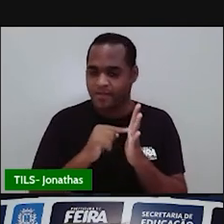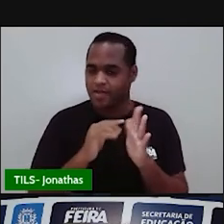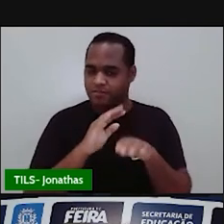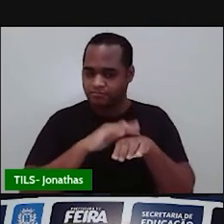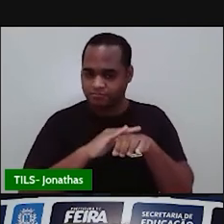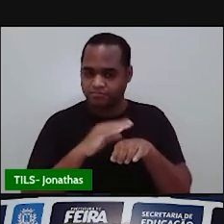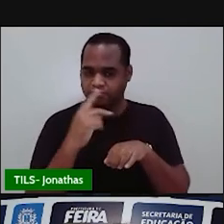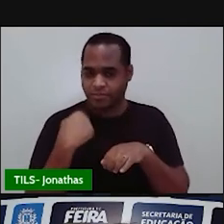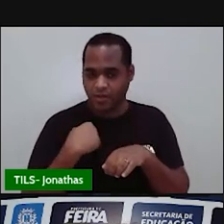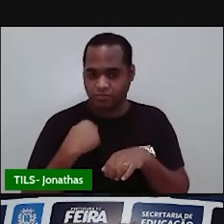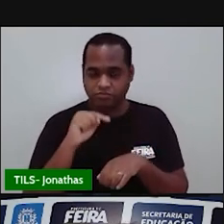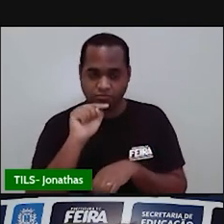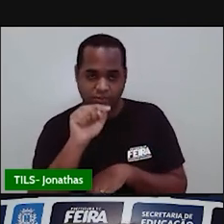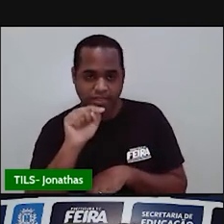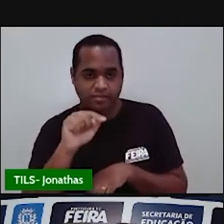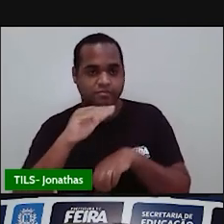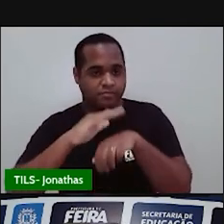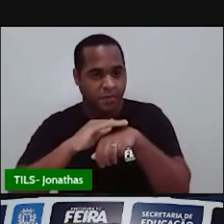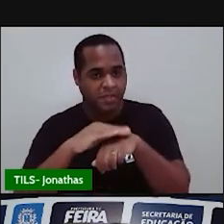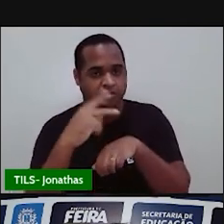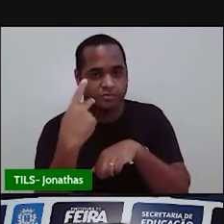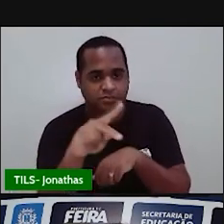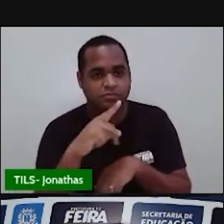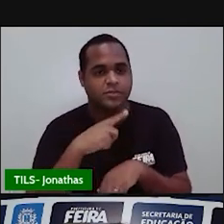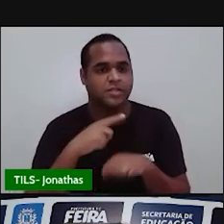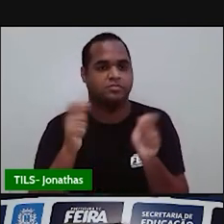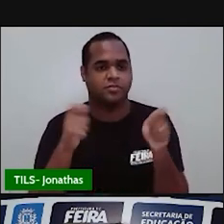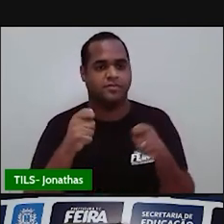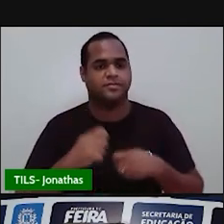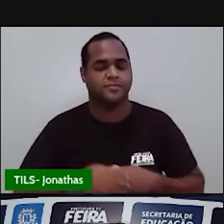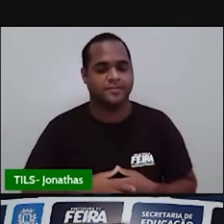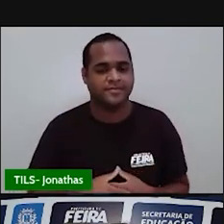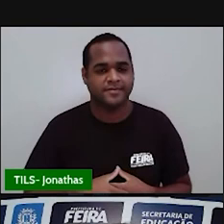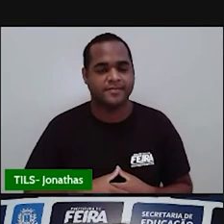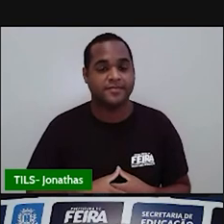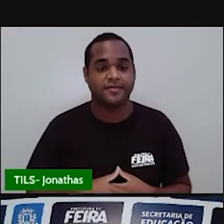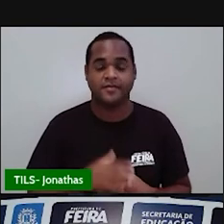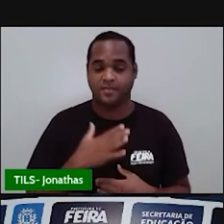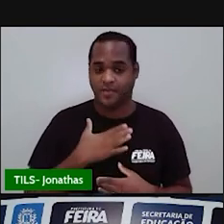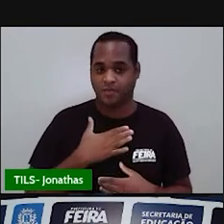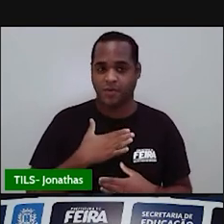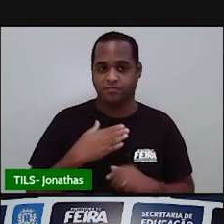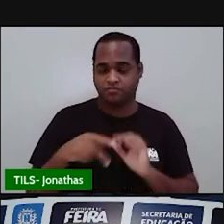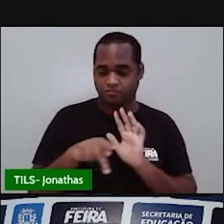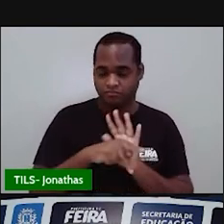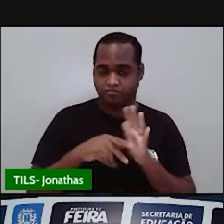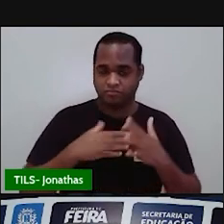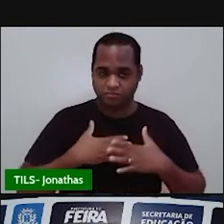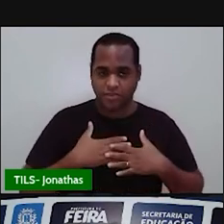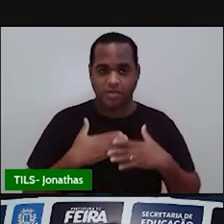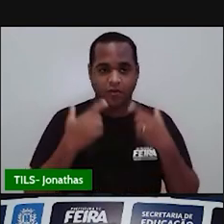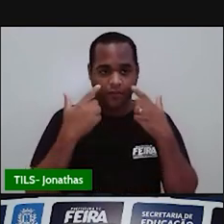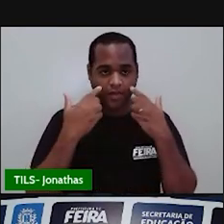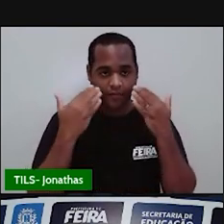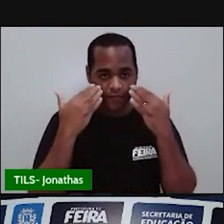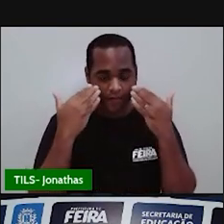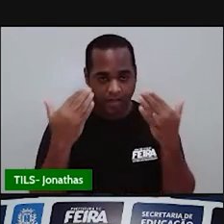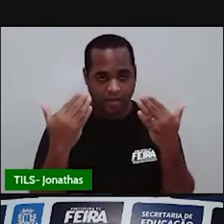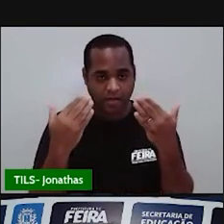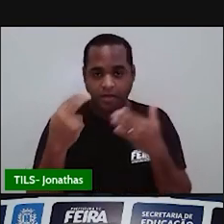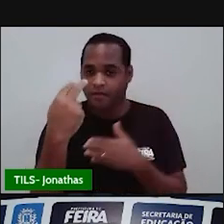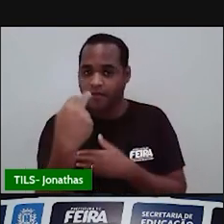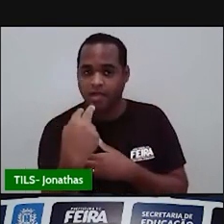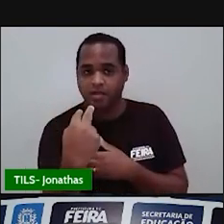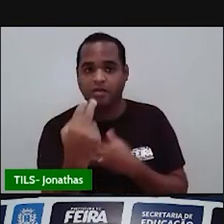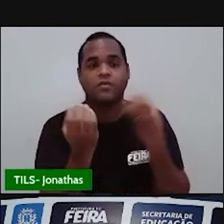Você vai fazer com o seu aí. Tá bom? Então, o meu vai servir como um modelo pra que você faça